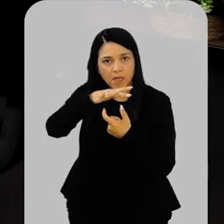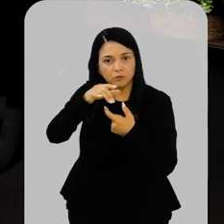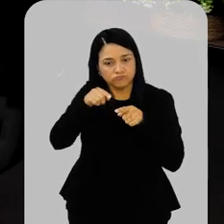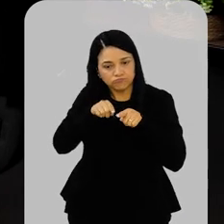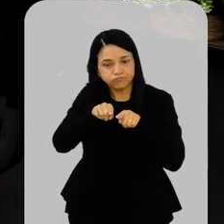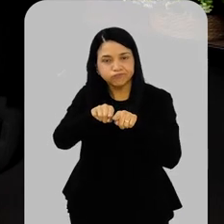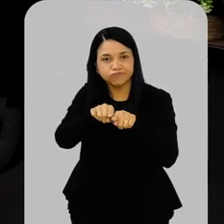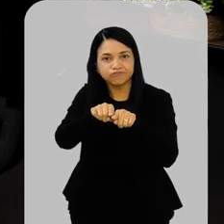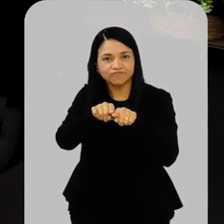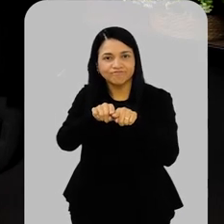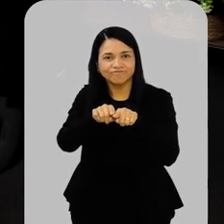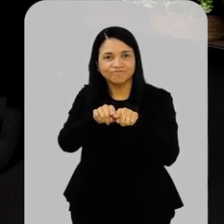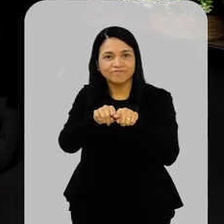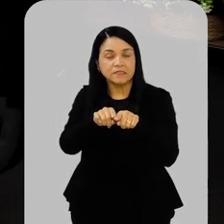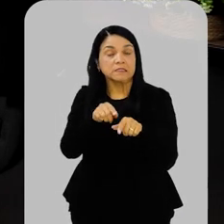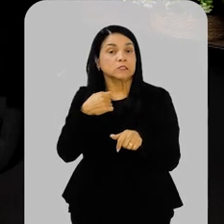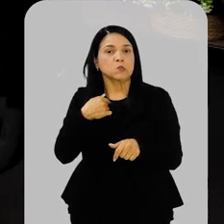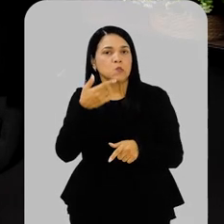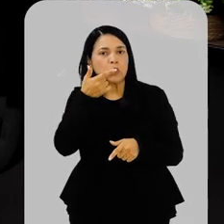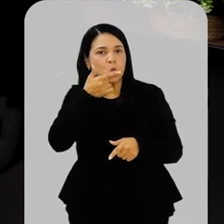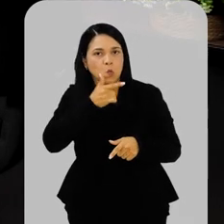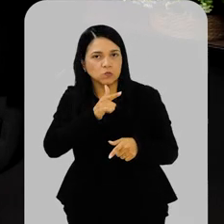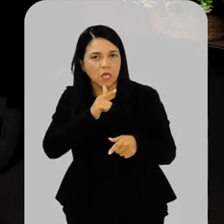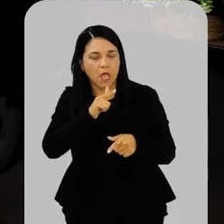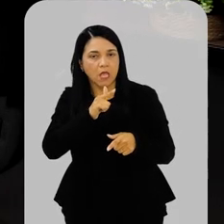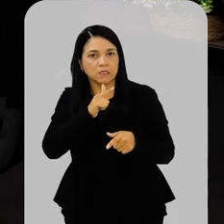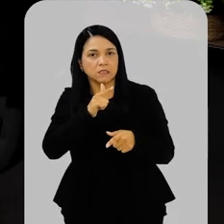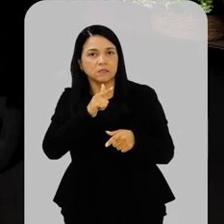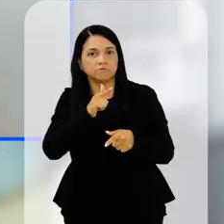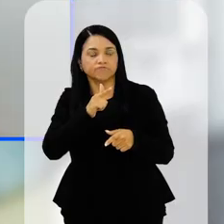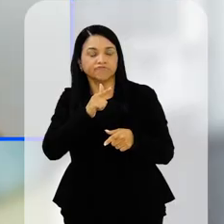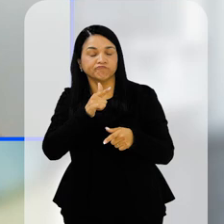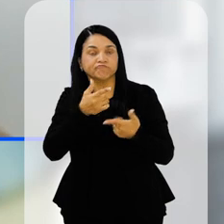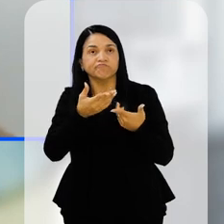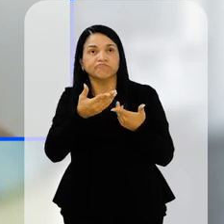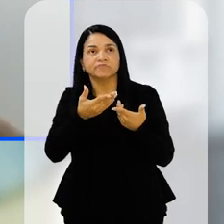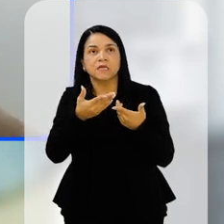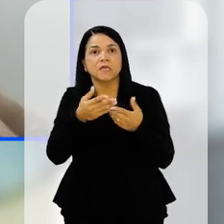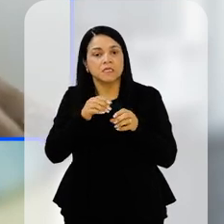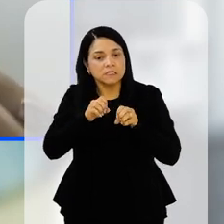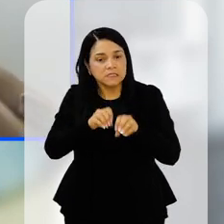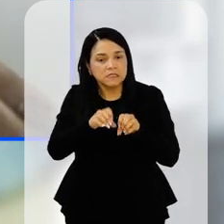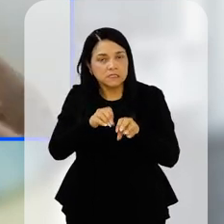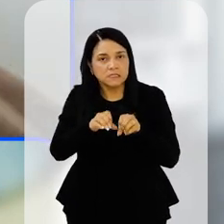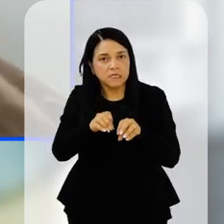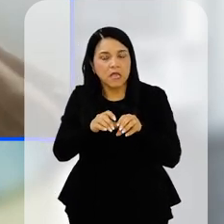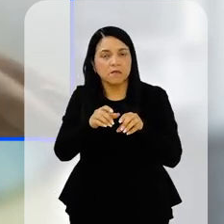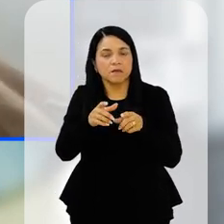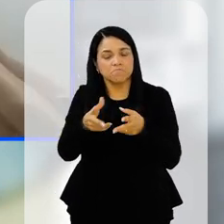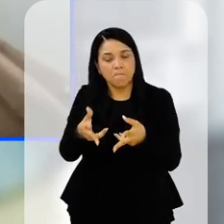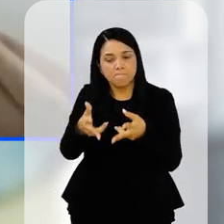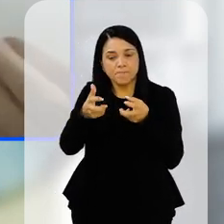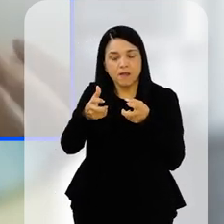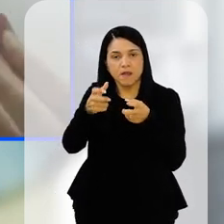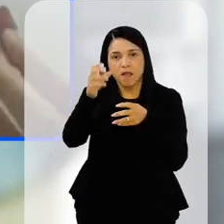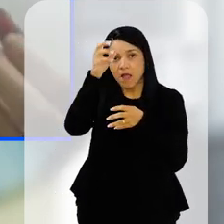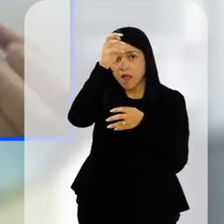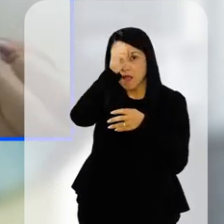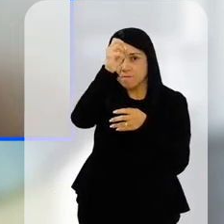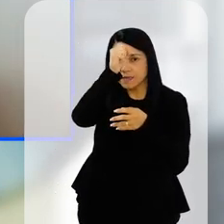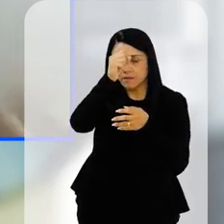porque se a gente não consegue destravar a parte de decodificar, né? codificar, quer dizer,